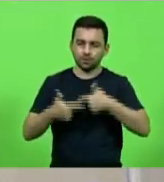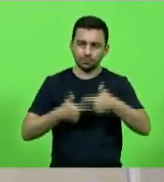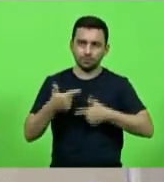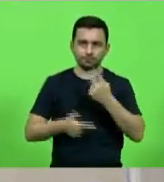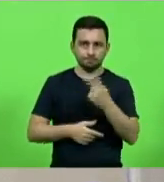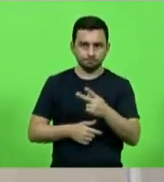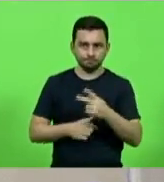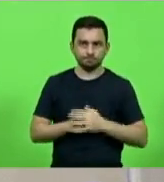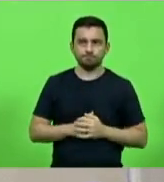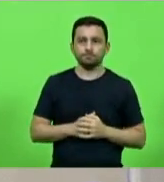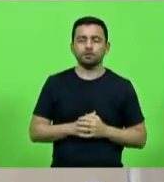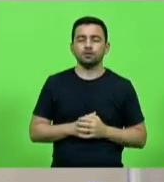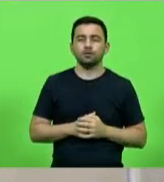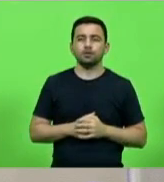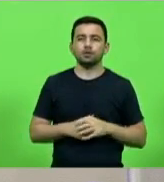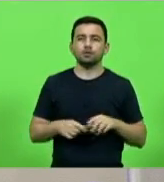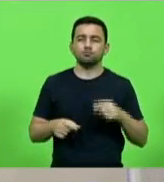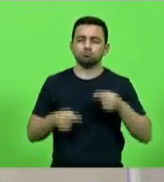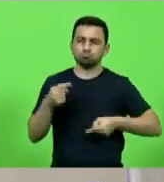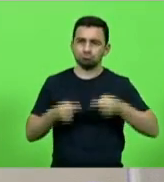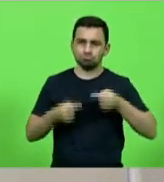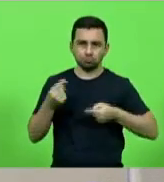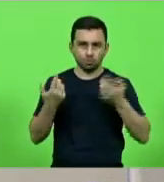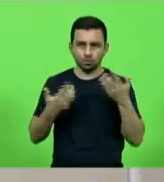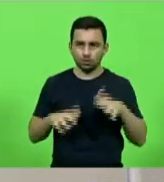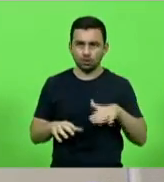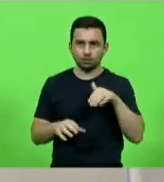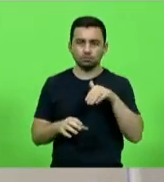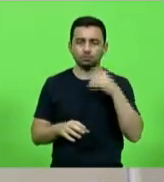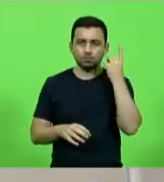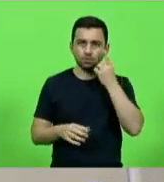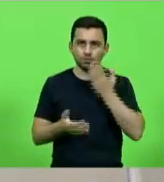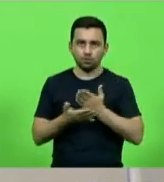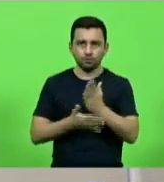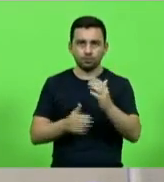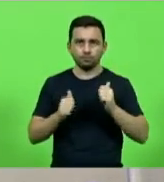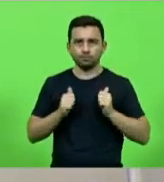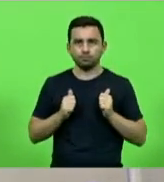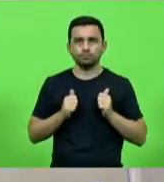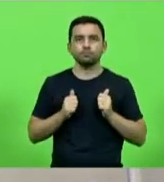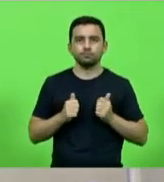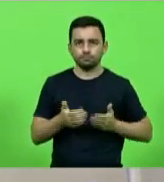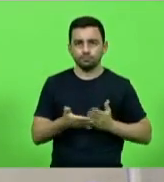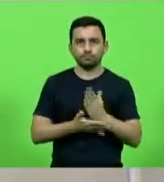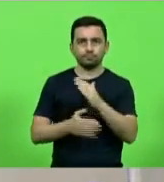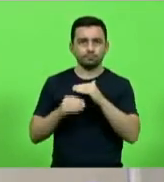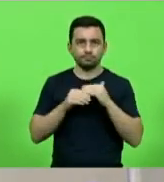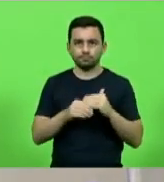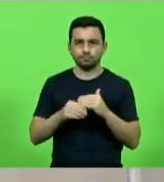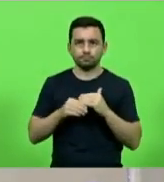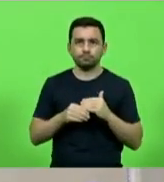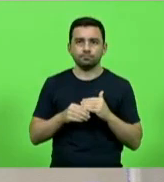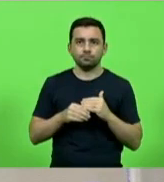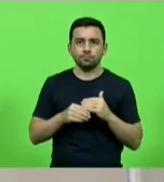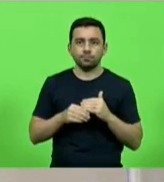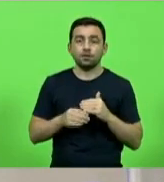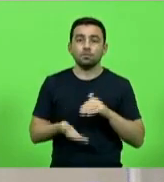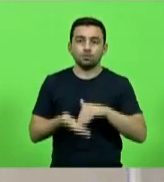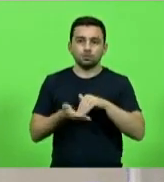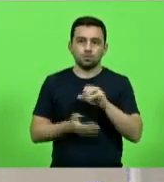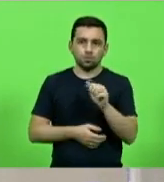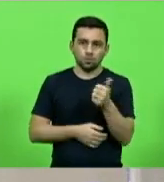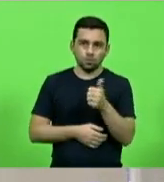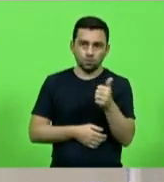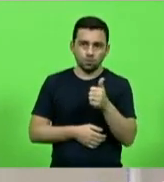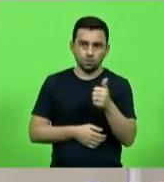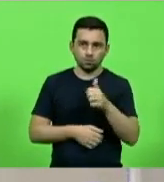discussão, não havendo quem queira discutir, nem em votação. Deputados que aprovam, permaneçam como se encontra. Aprovado por unanimidade. Moção 11, autor,